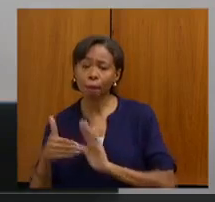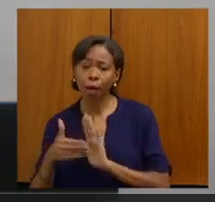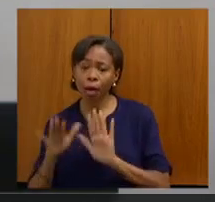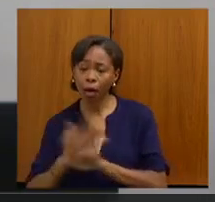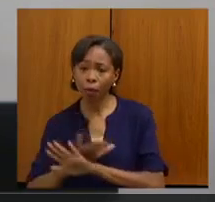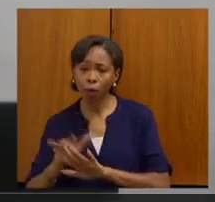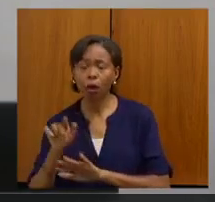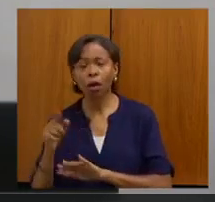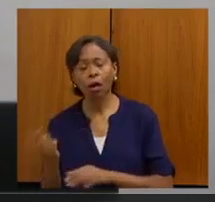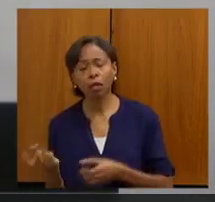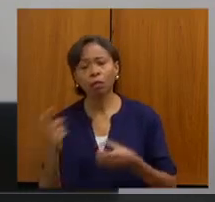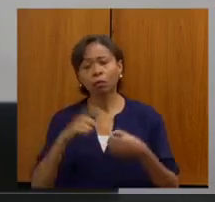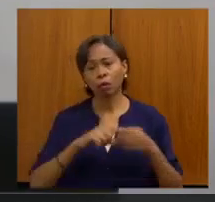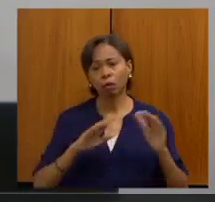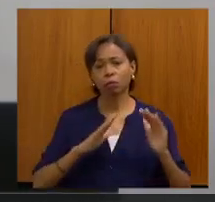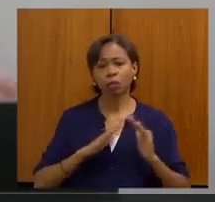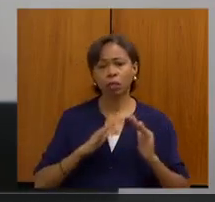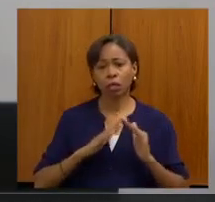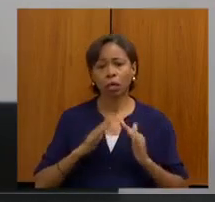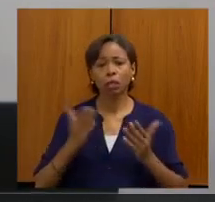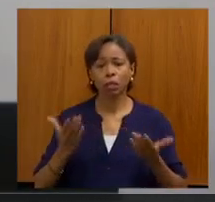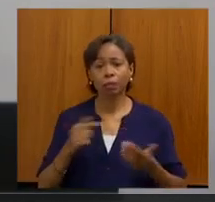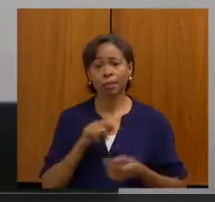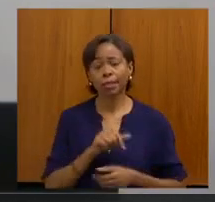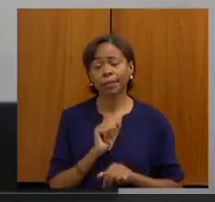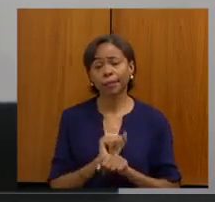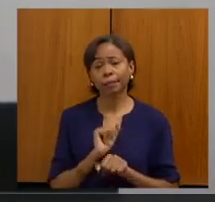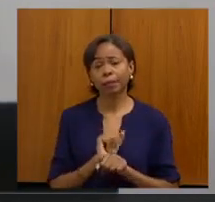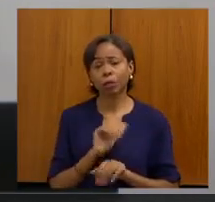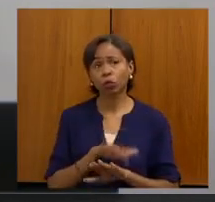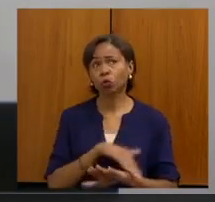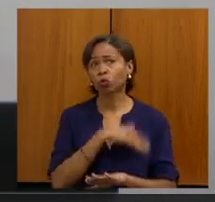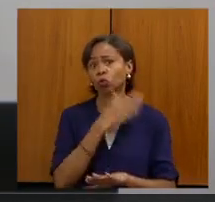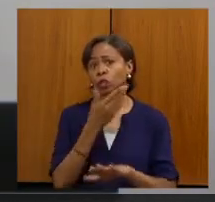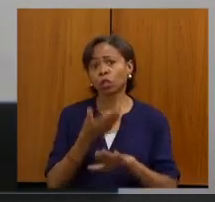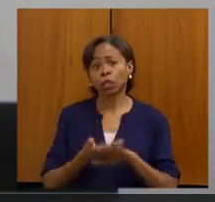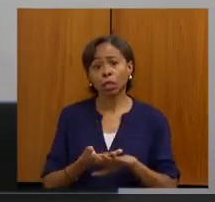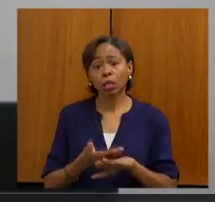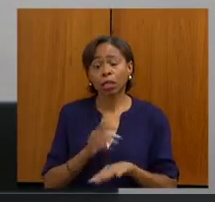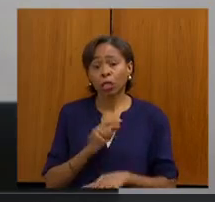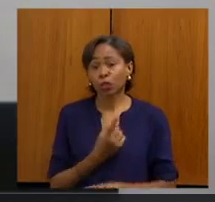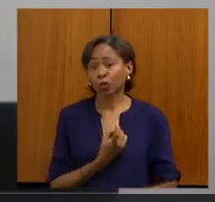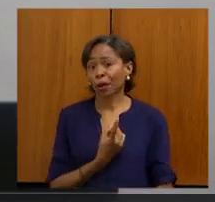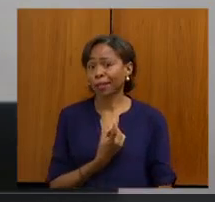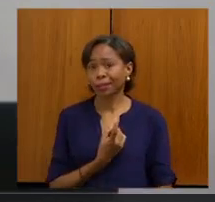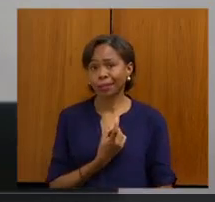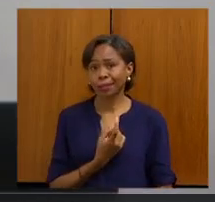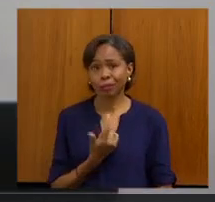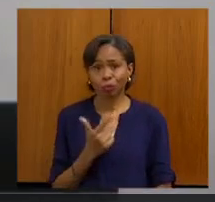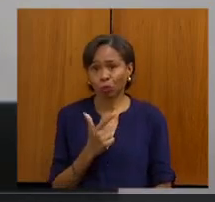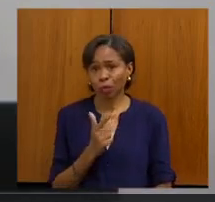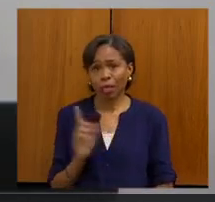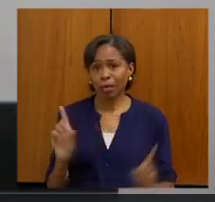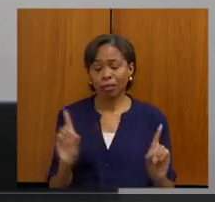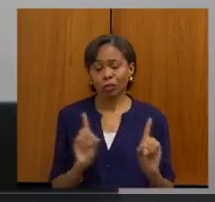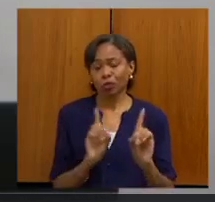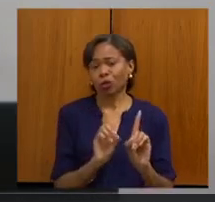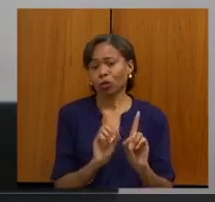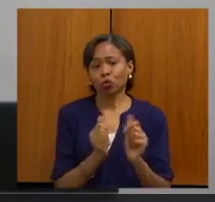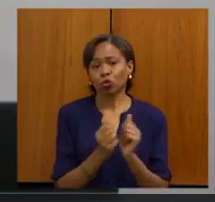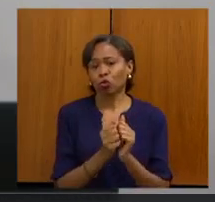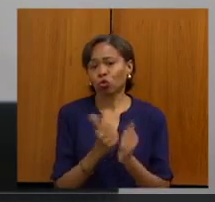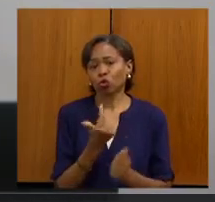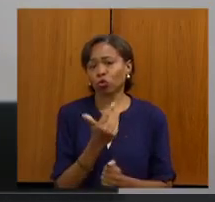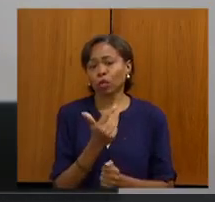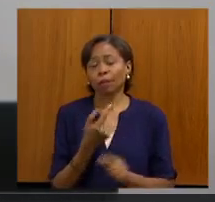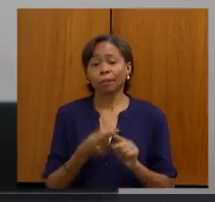o outro tem um agendamento à tarde, e ele fica o dia todo na cidade, às vezes, sem acompanhante, porque, às vezes, o transporte